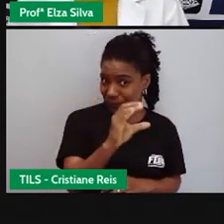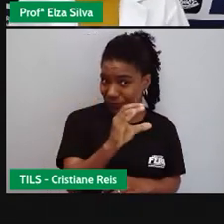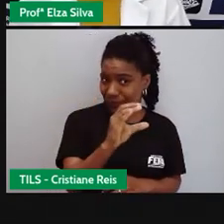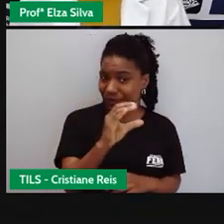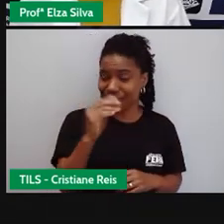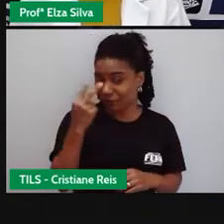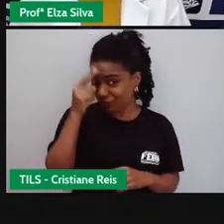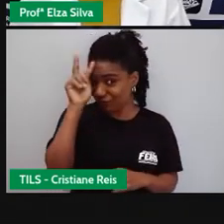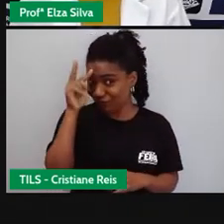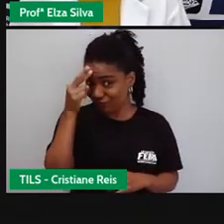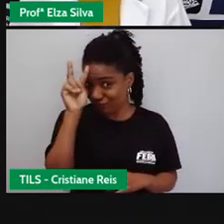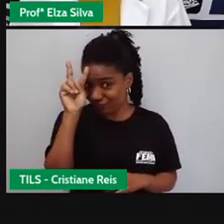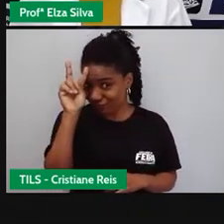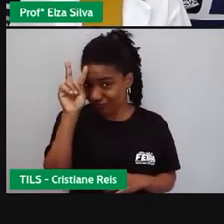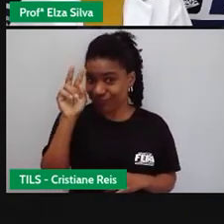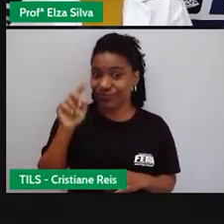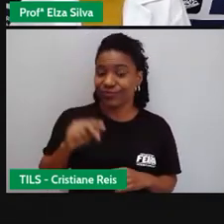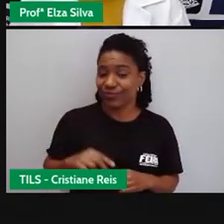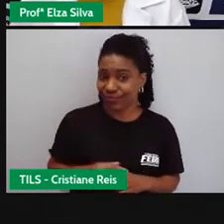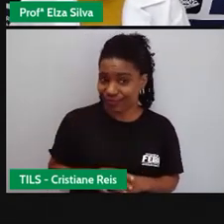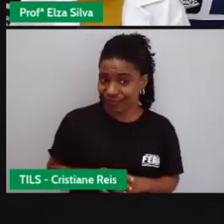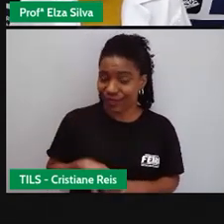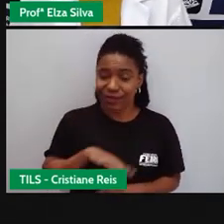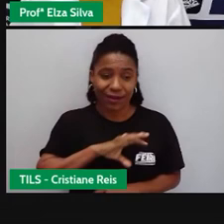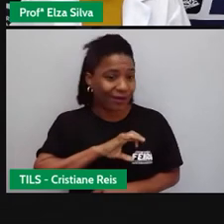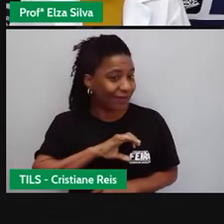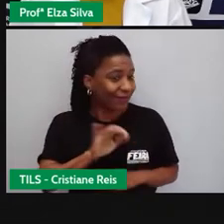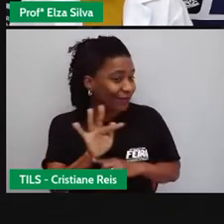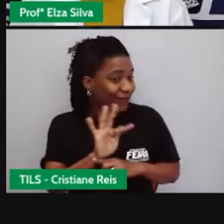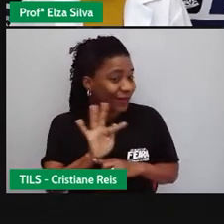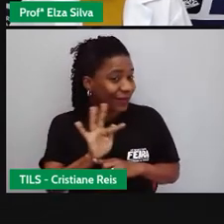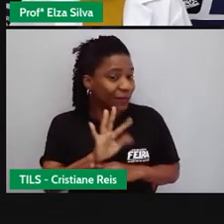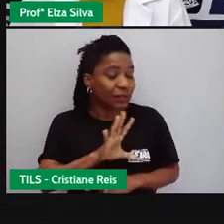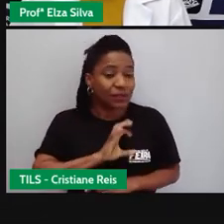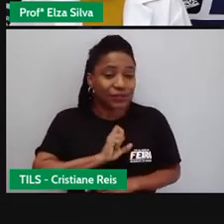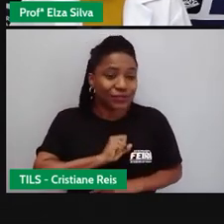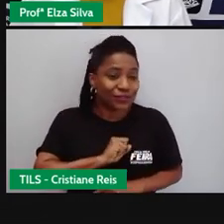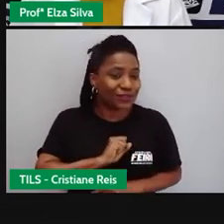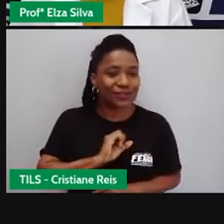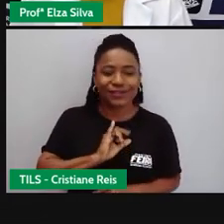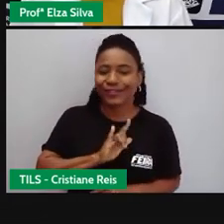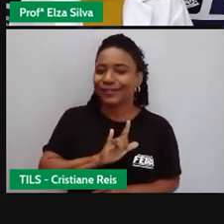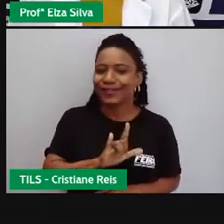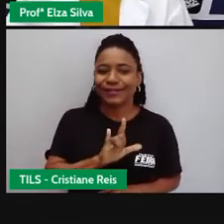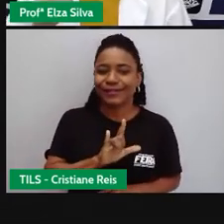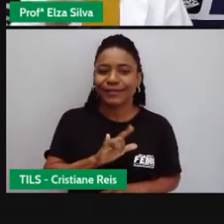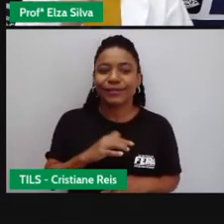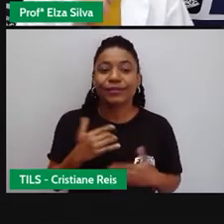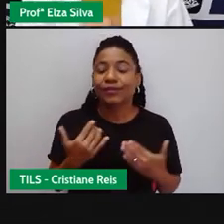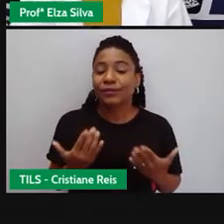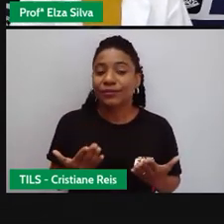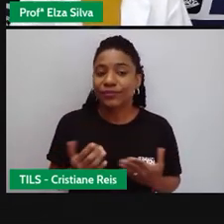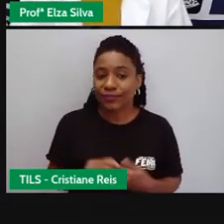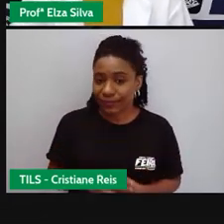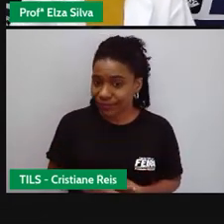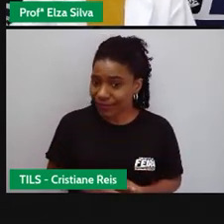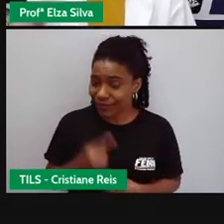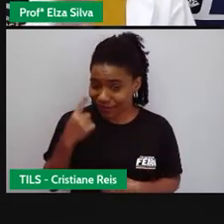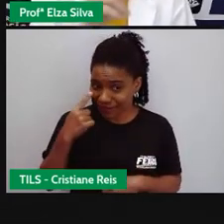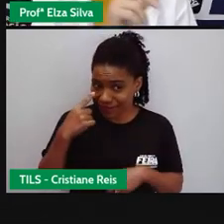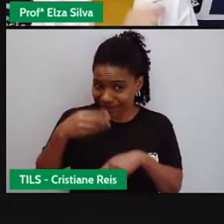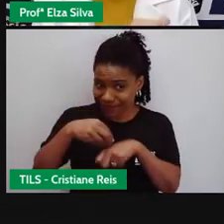científica? Romantic movies? Filmes românticos? Segue uma dica